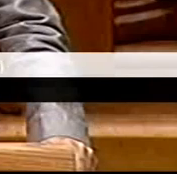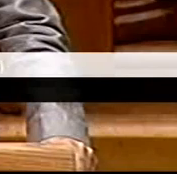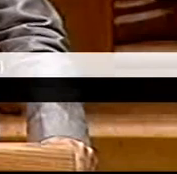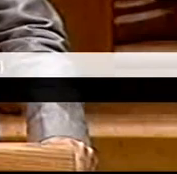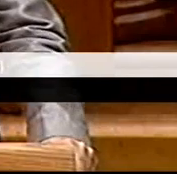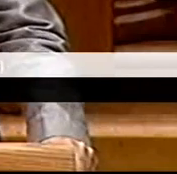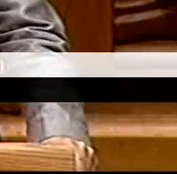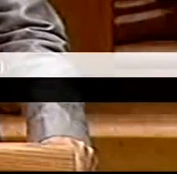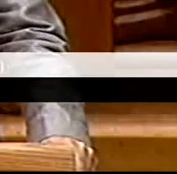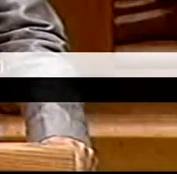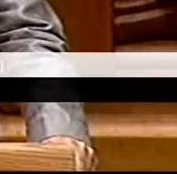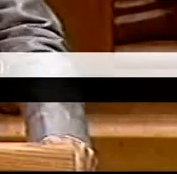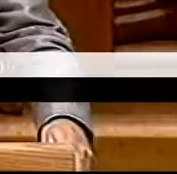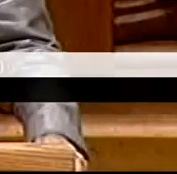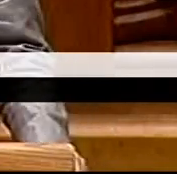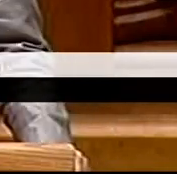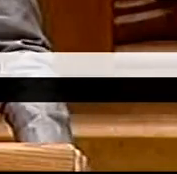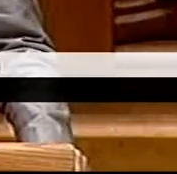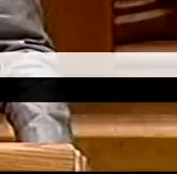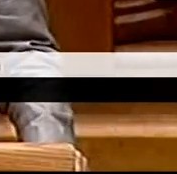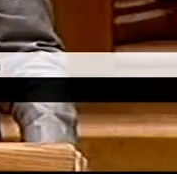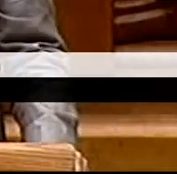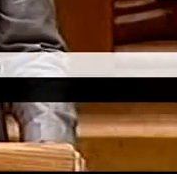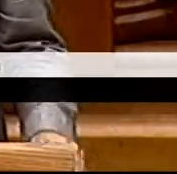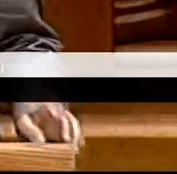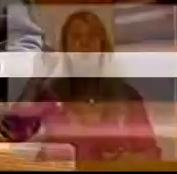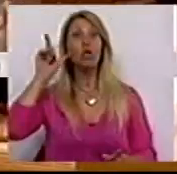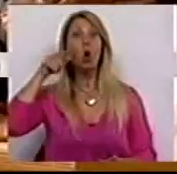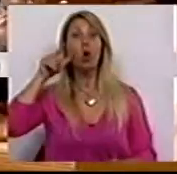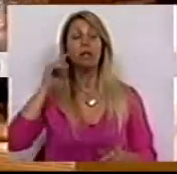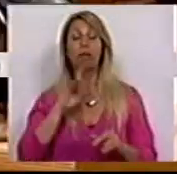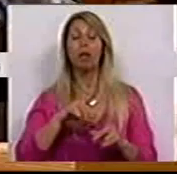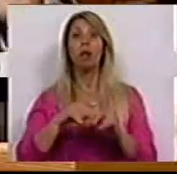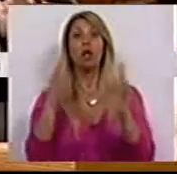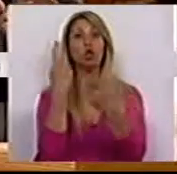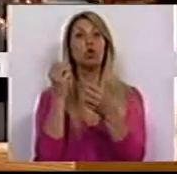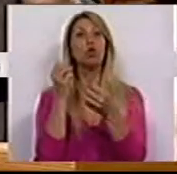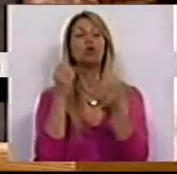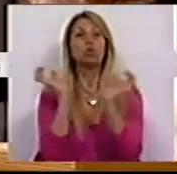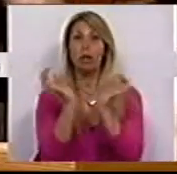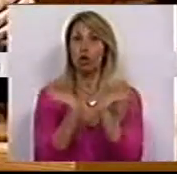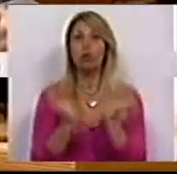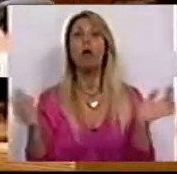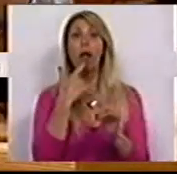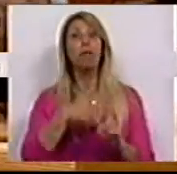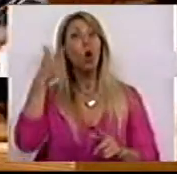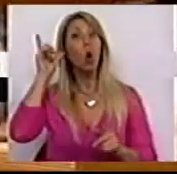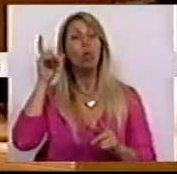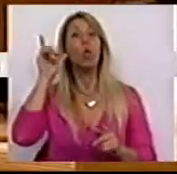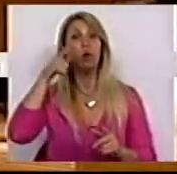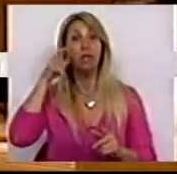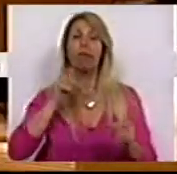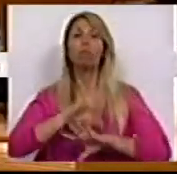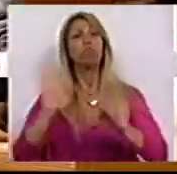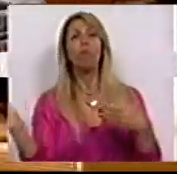relacionado com o call center da segurança social. Dizia o Sr. Ministro que o call center fechou e ao fechar o Bloco de Esquerda se indignou